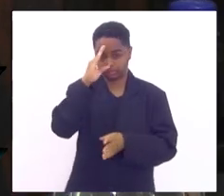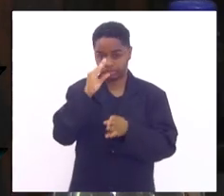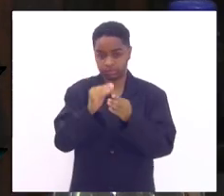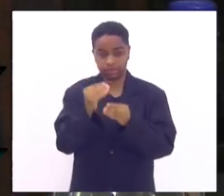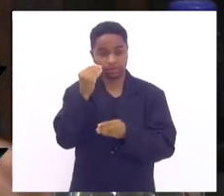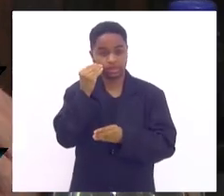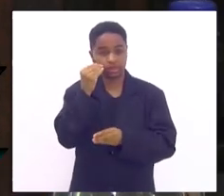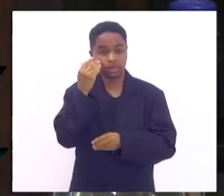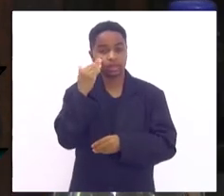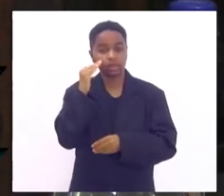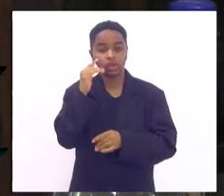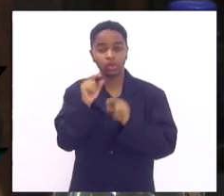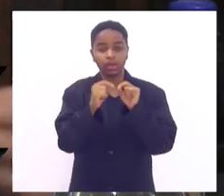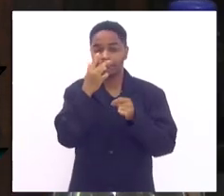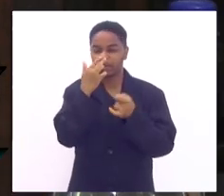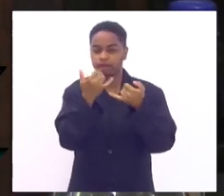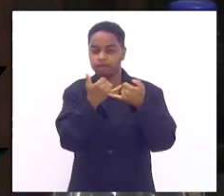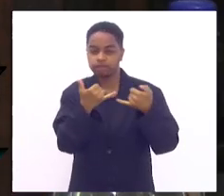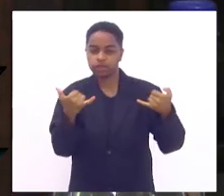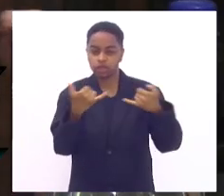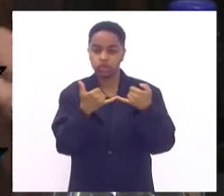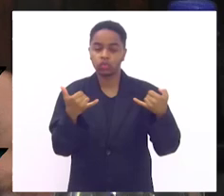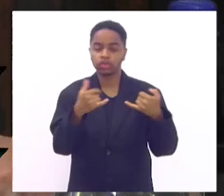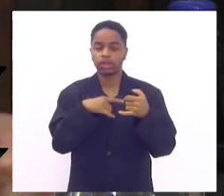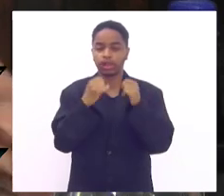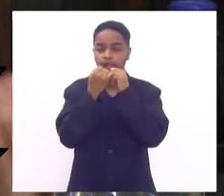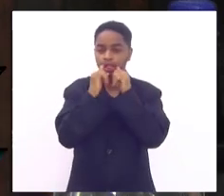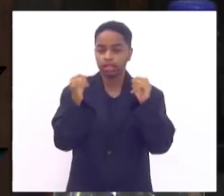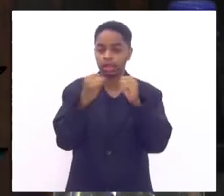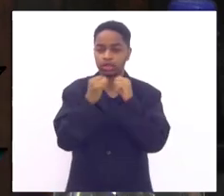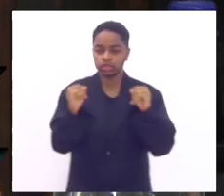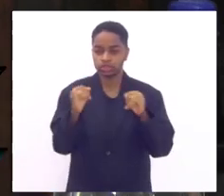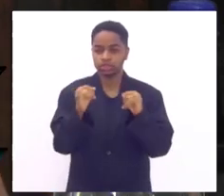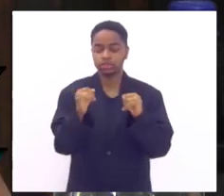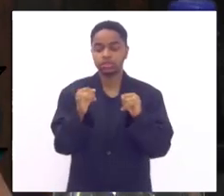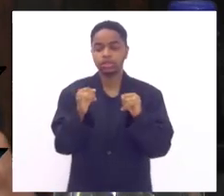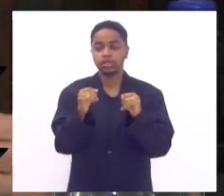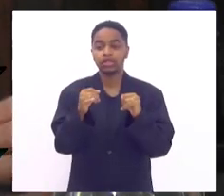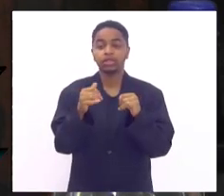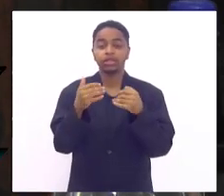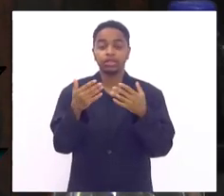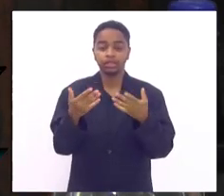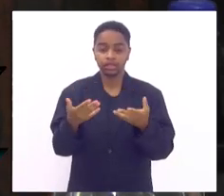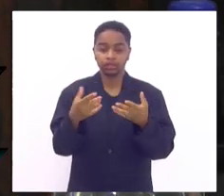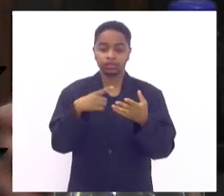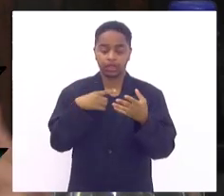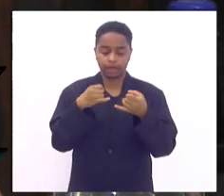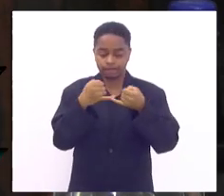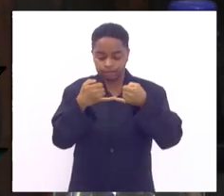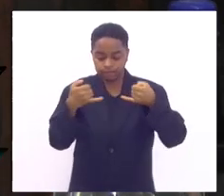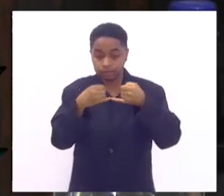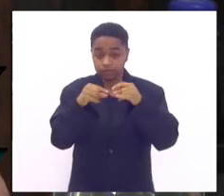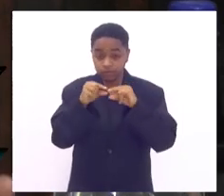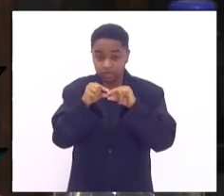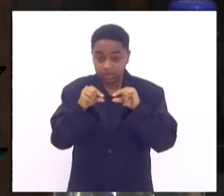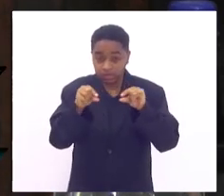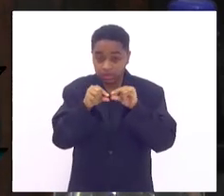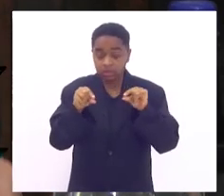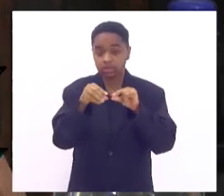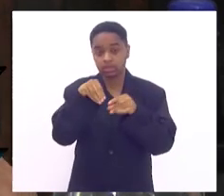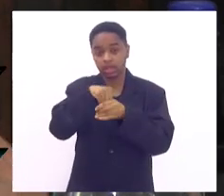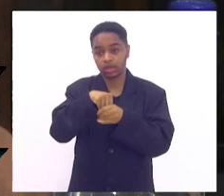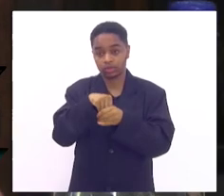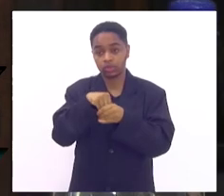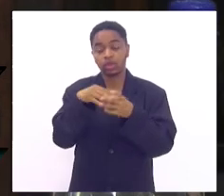como se fosse um fio de condução de eletricidade que tem uma bainha de plástico por fora e aquele metal por dentro o diabetes afeta